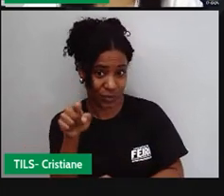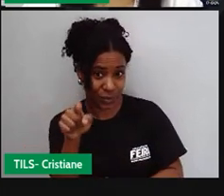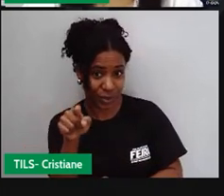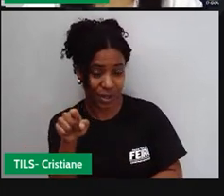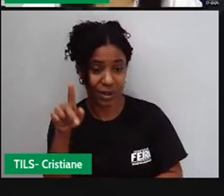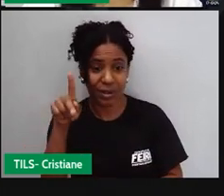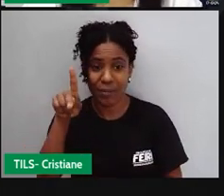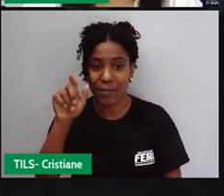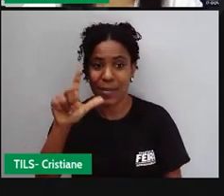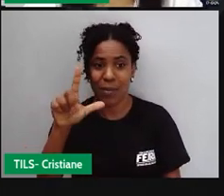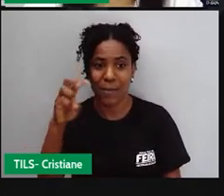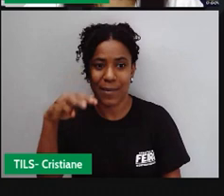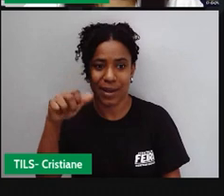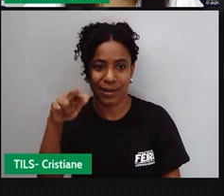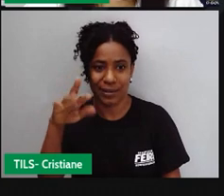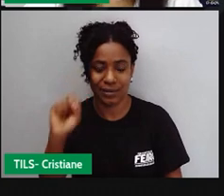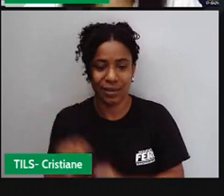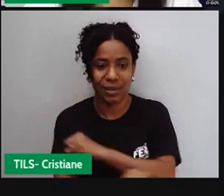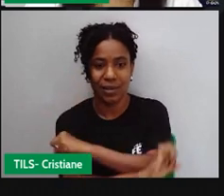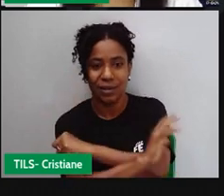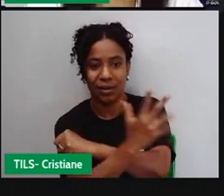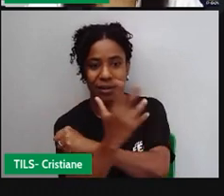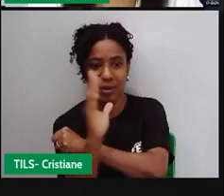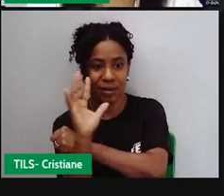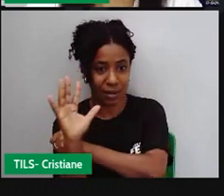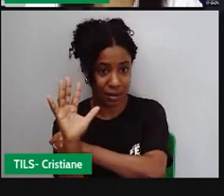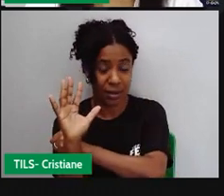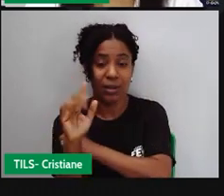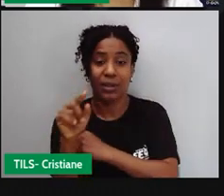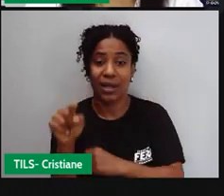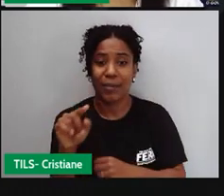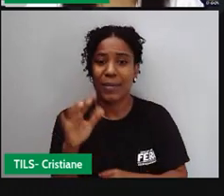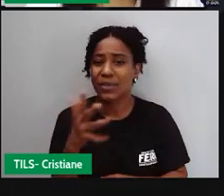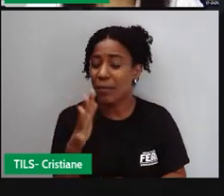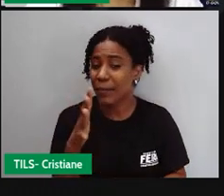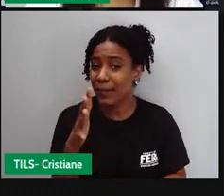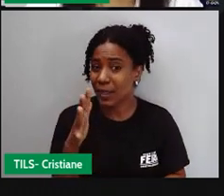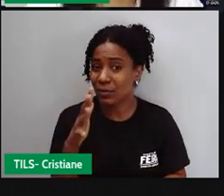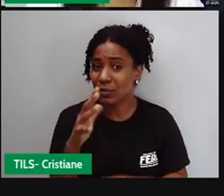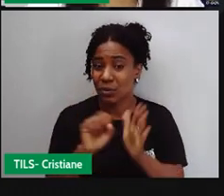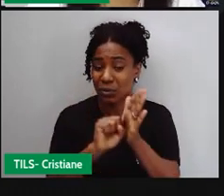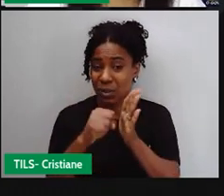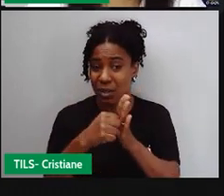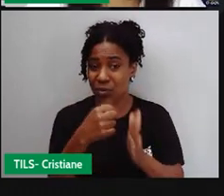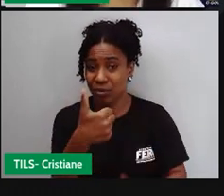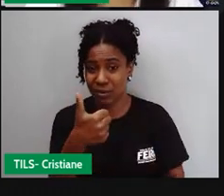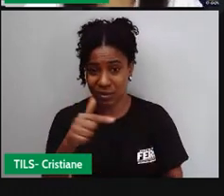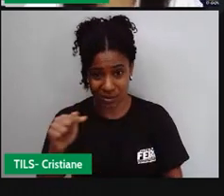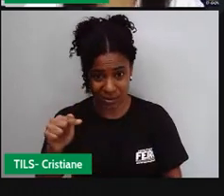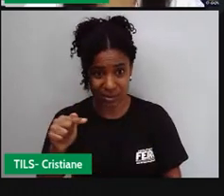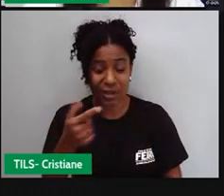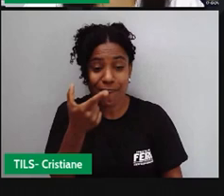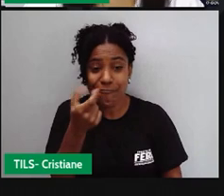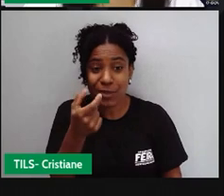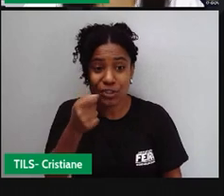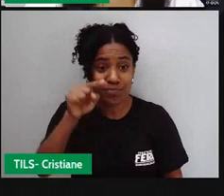século 17. Então, era um quilombo aí fundado por zumbi dos palmares